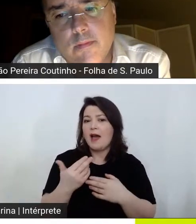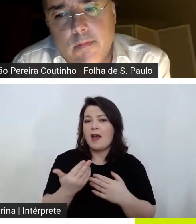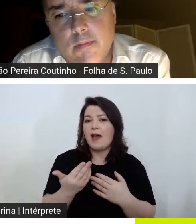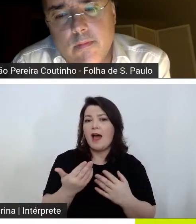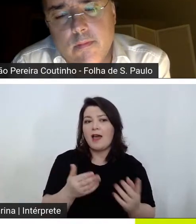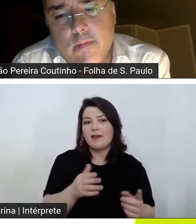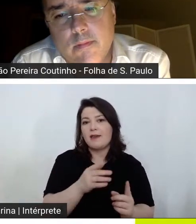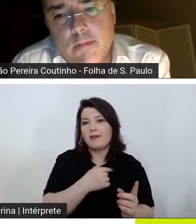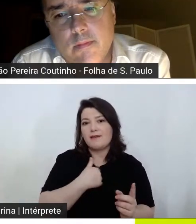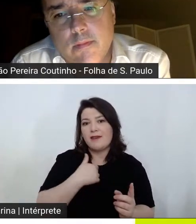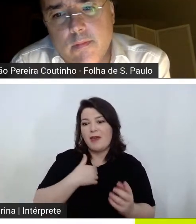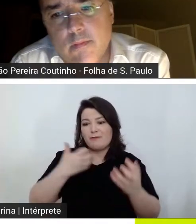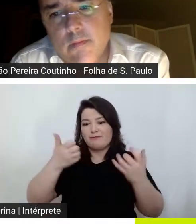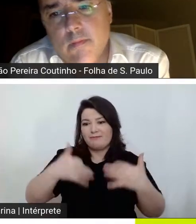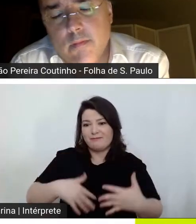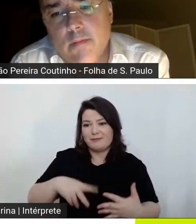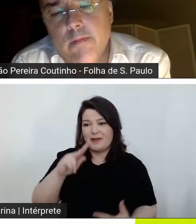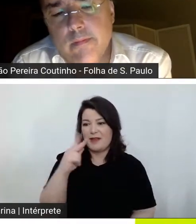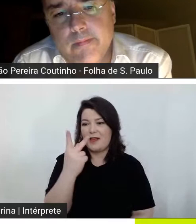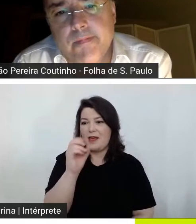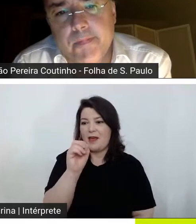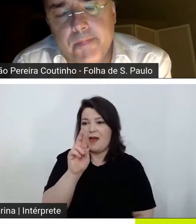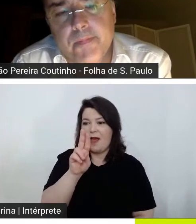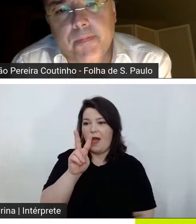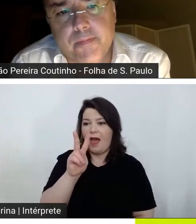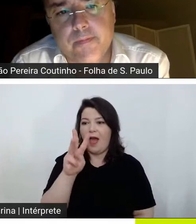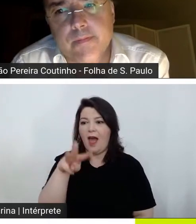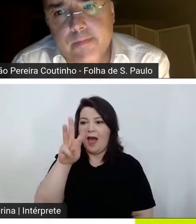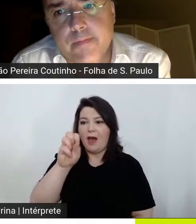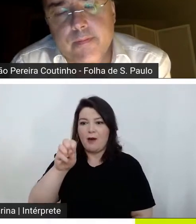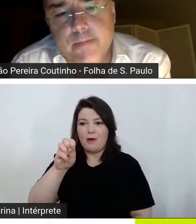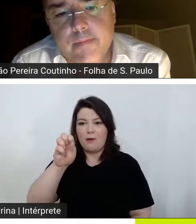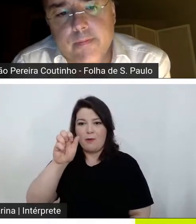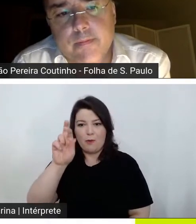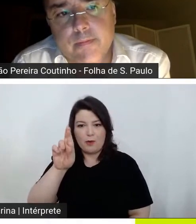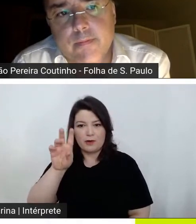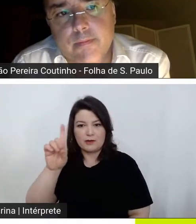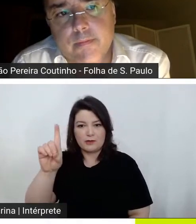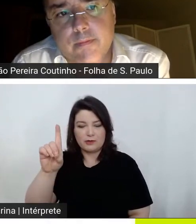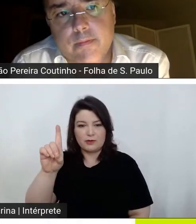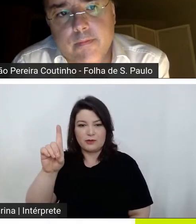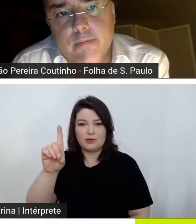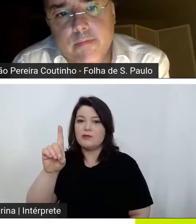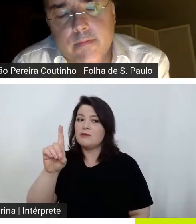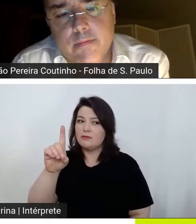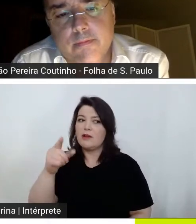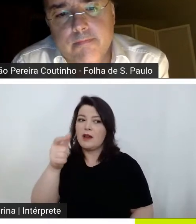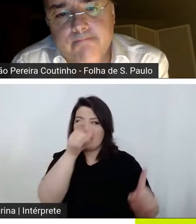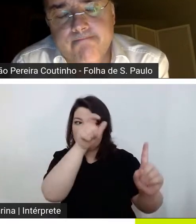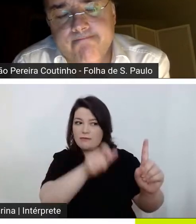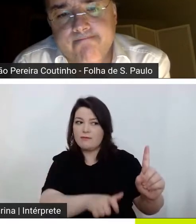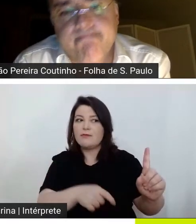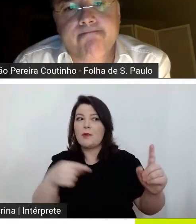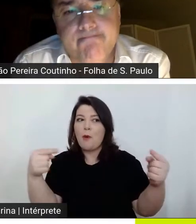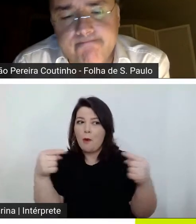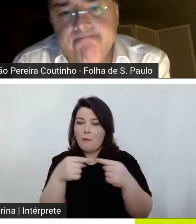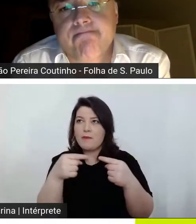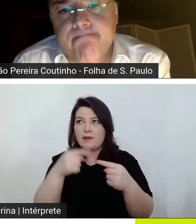como emblemático do que a gente entende sobre o ato compulsivo não é?